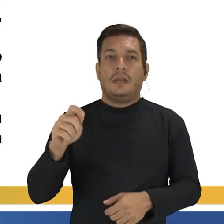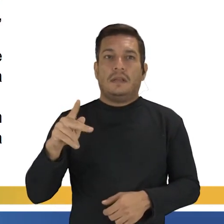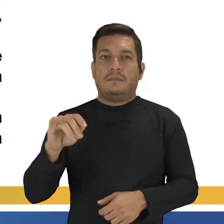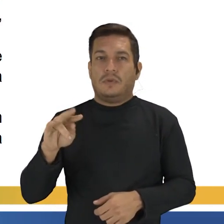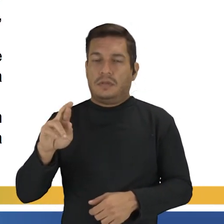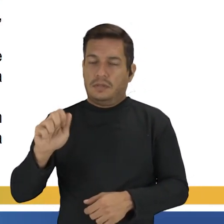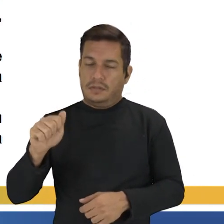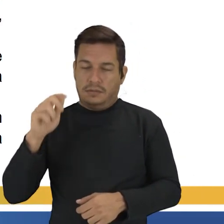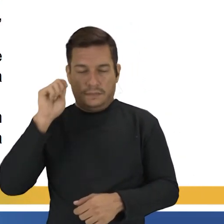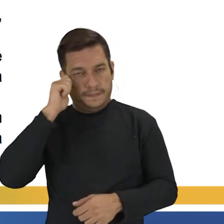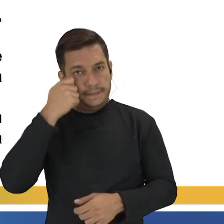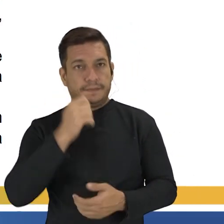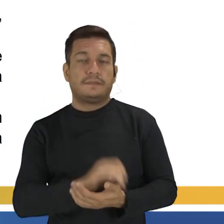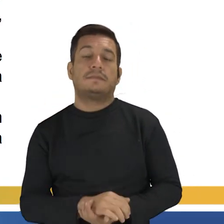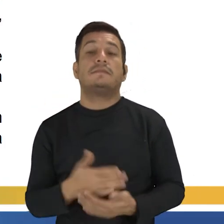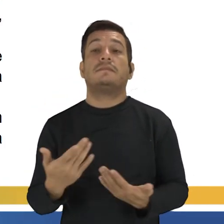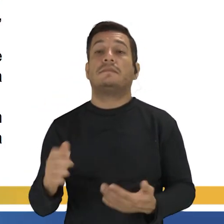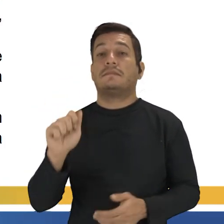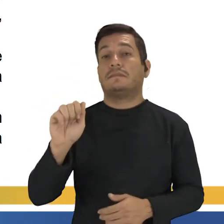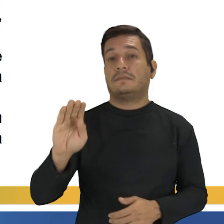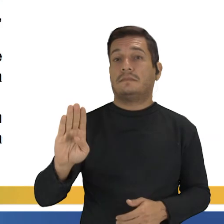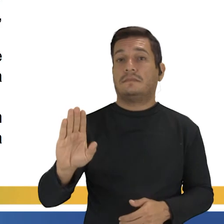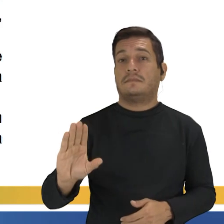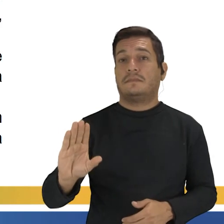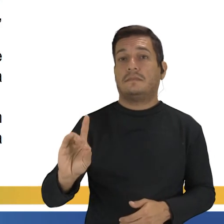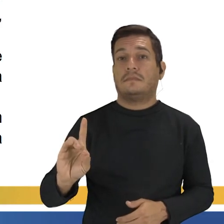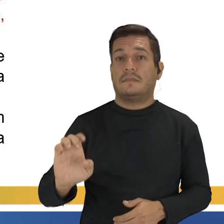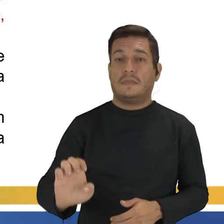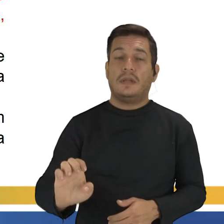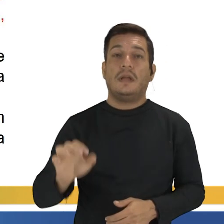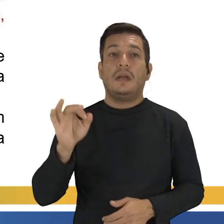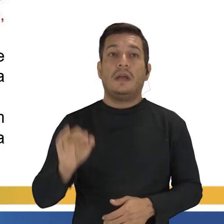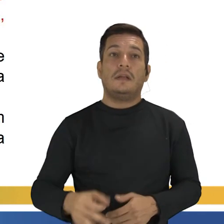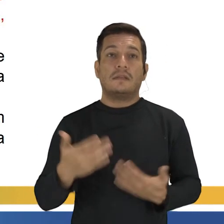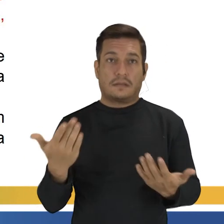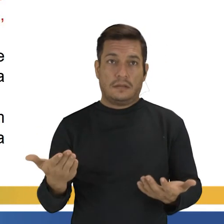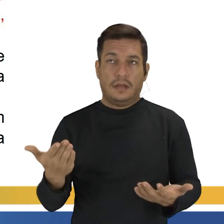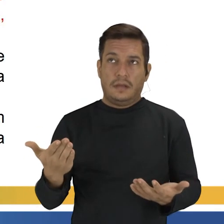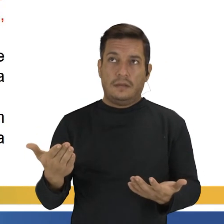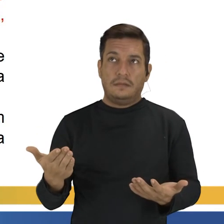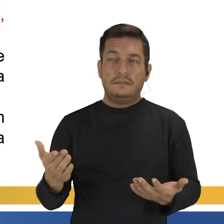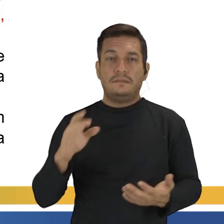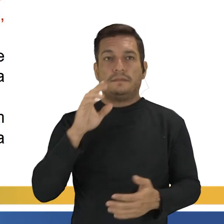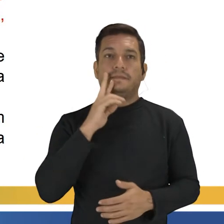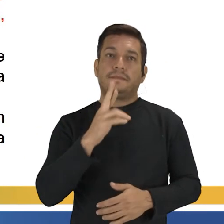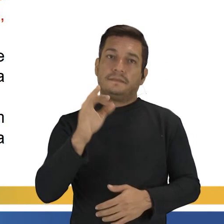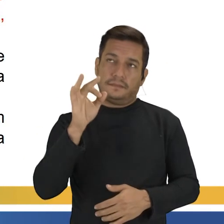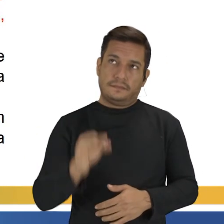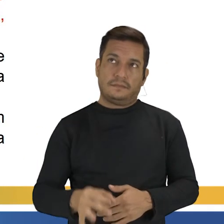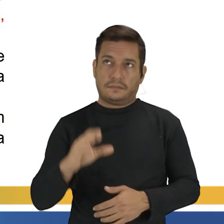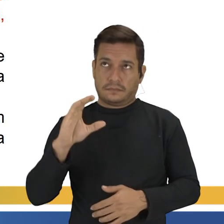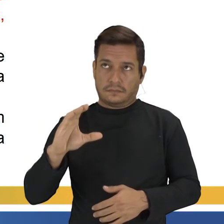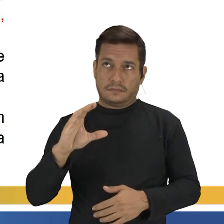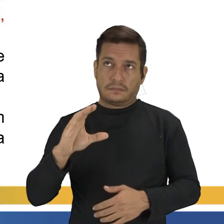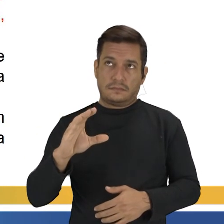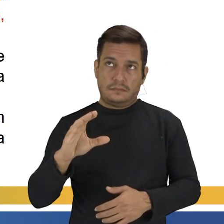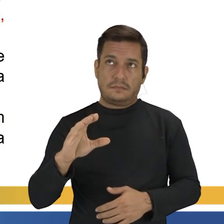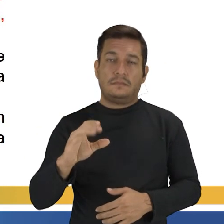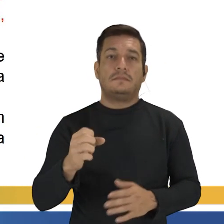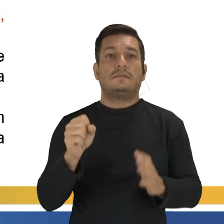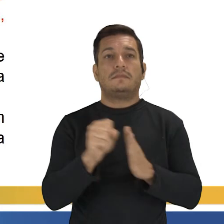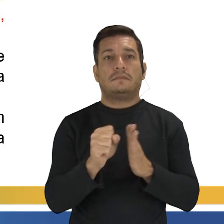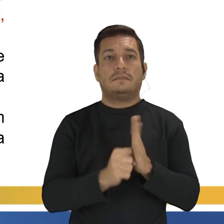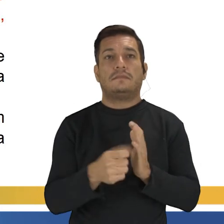a diáspora negra. Então, gente tem como alternativa correta a letra C, né? No